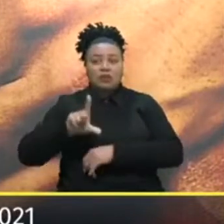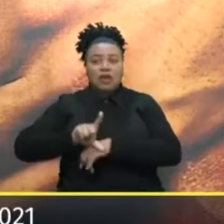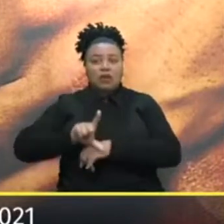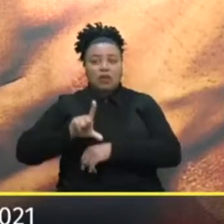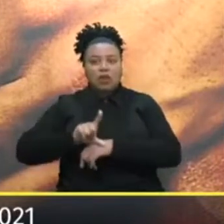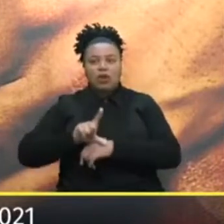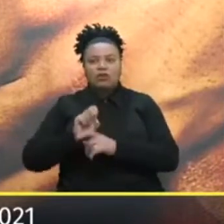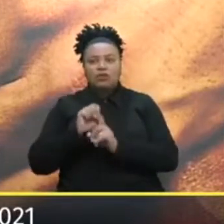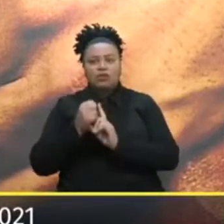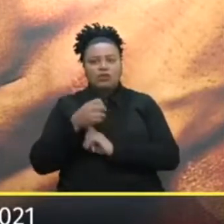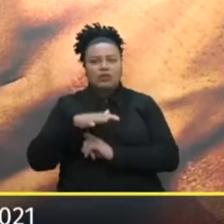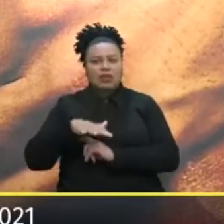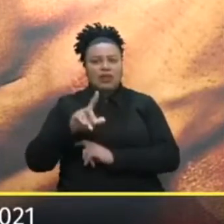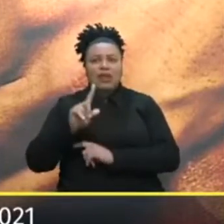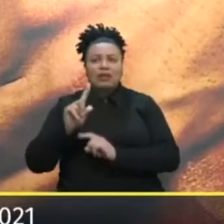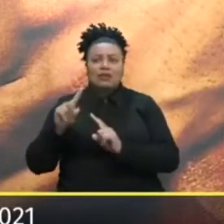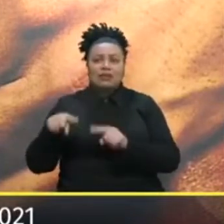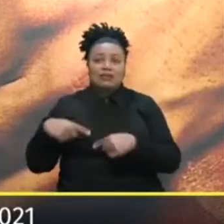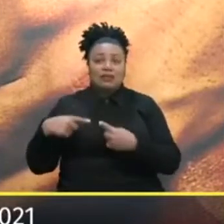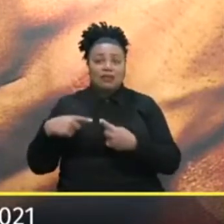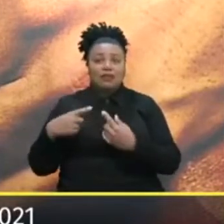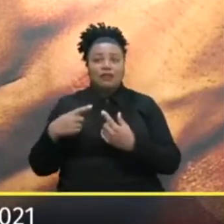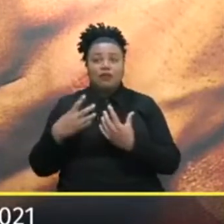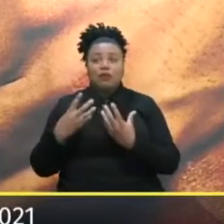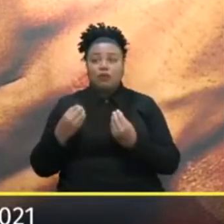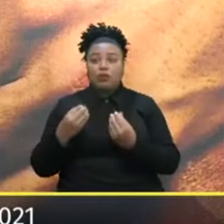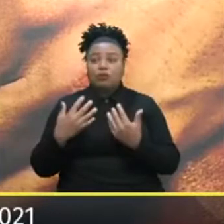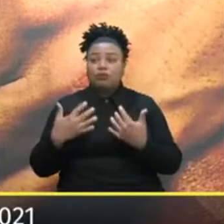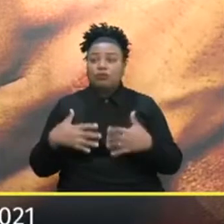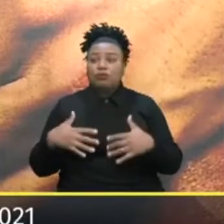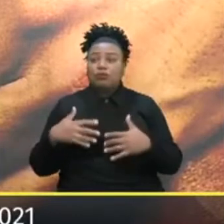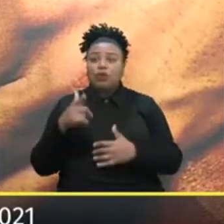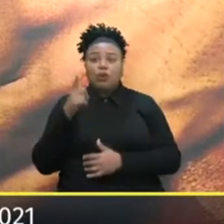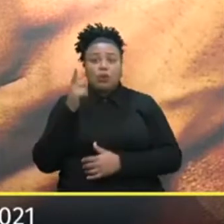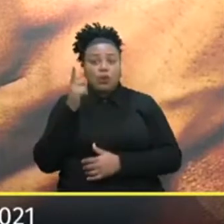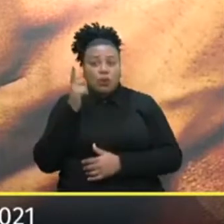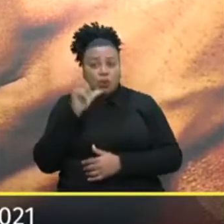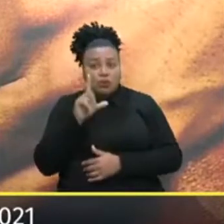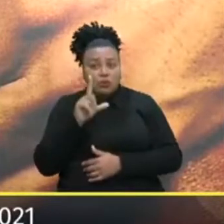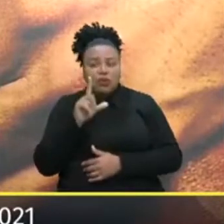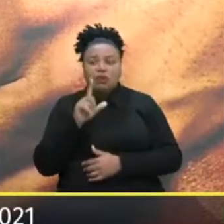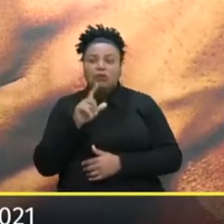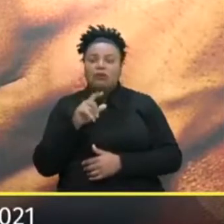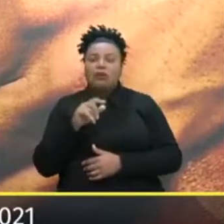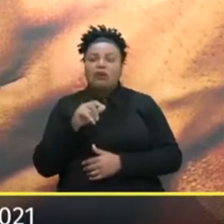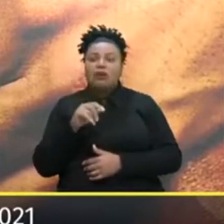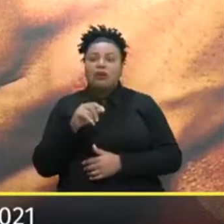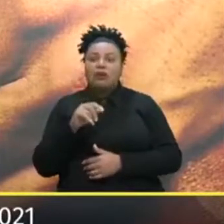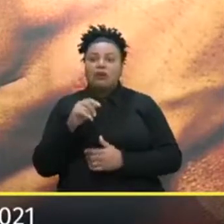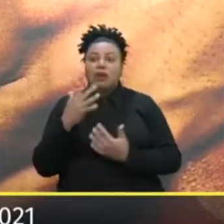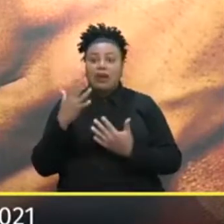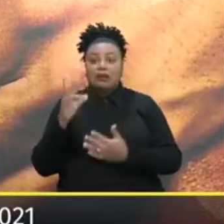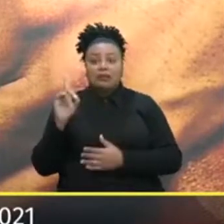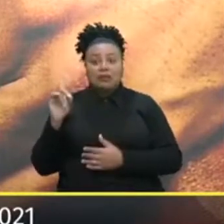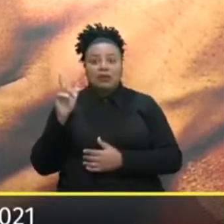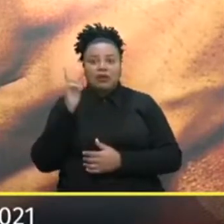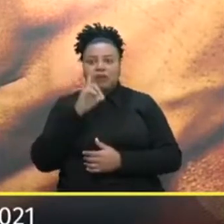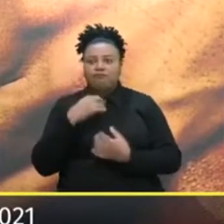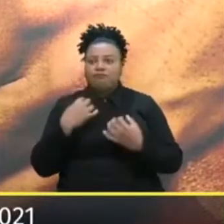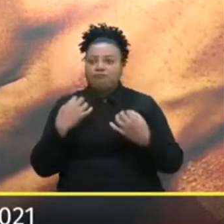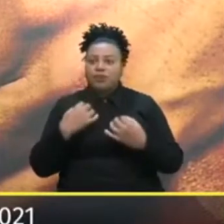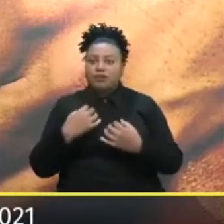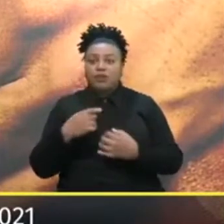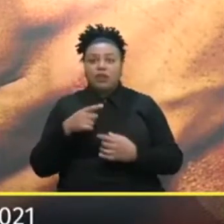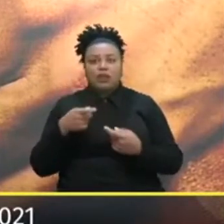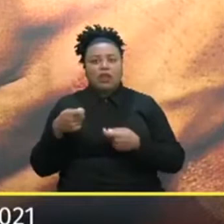sociedade De modo geral Então isso foi um desafio Muito, muito, muito grande Que a gente conseguiu Com a graça de Deus Cumprir ela Com maestria